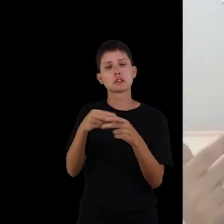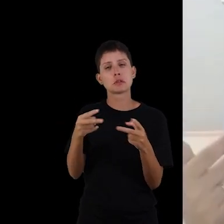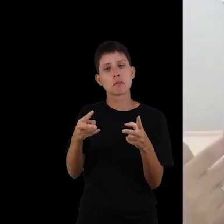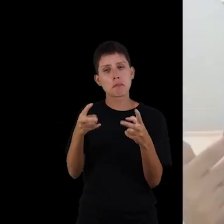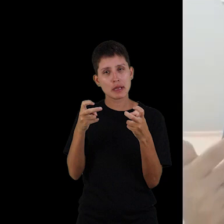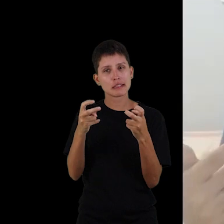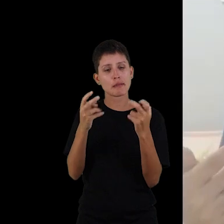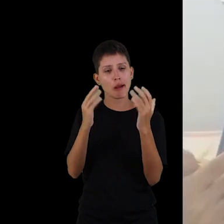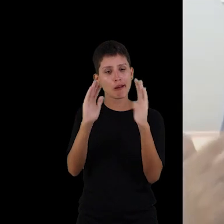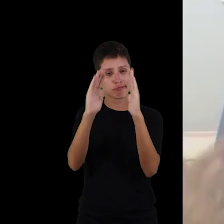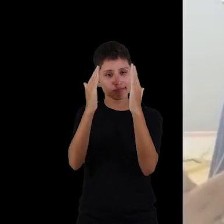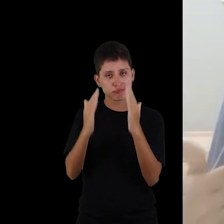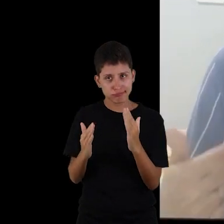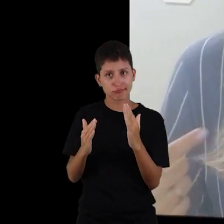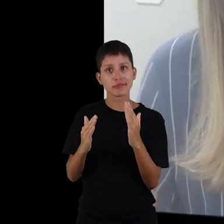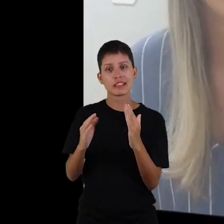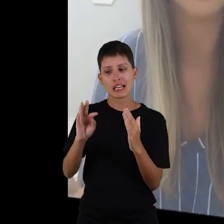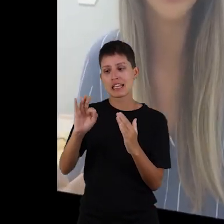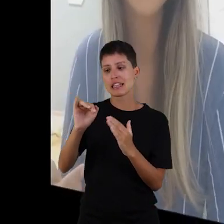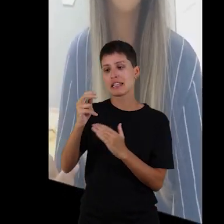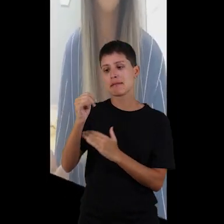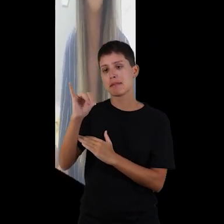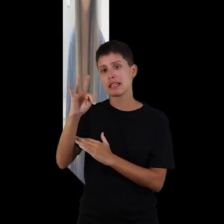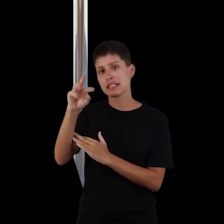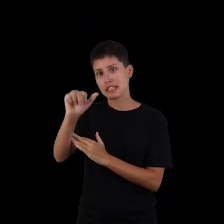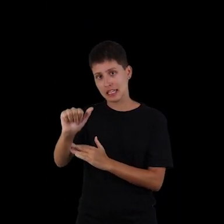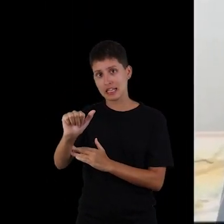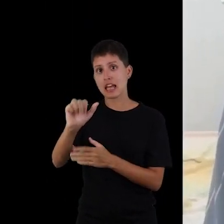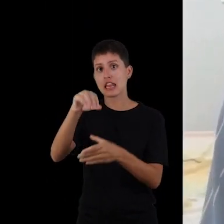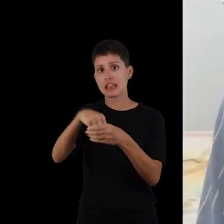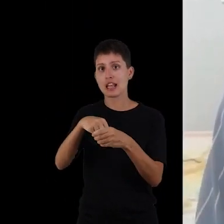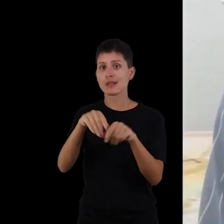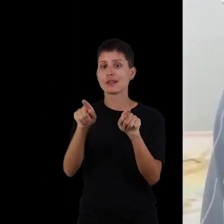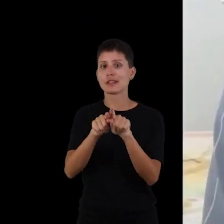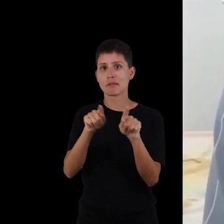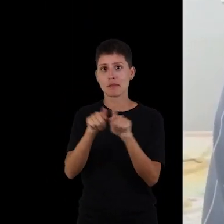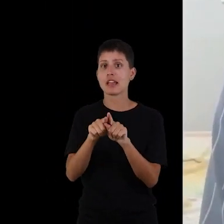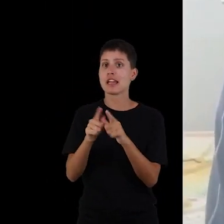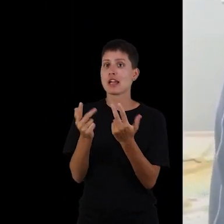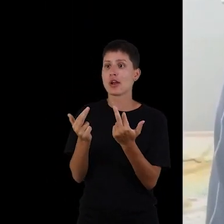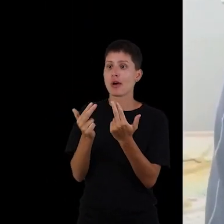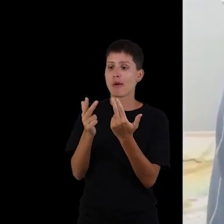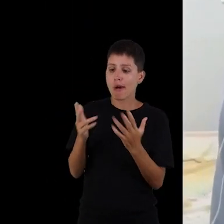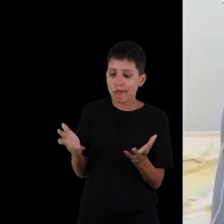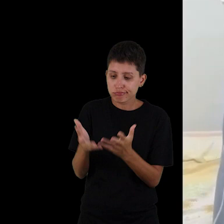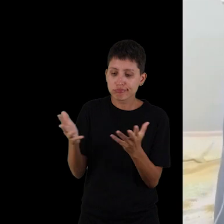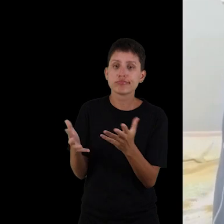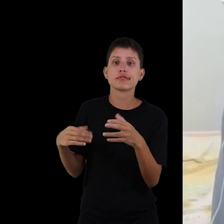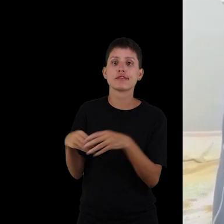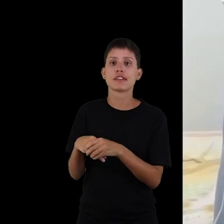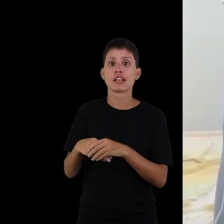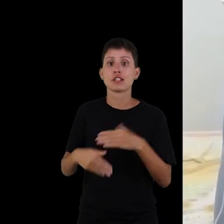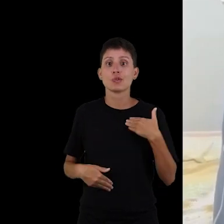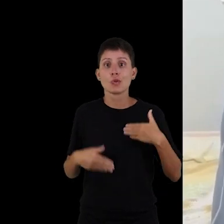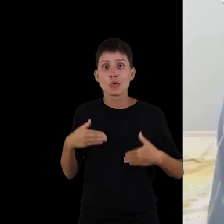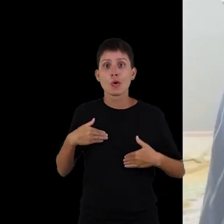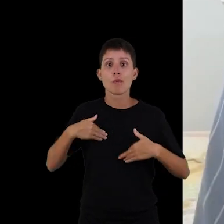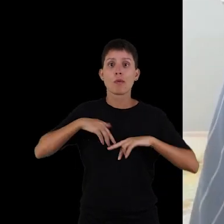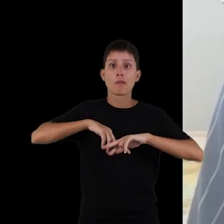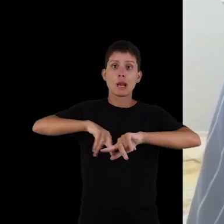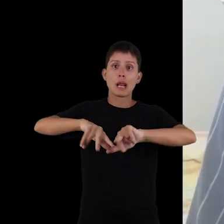microgramas por ml, que é uma concentração alta. verificamos que esse inibidor de tripicina, ele